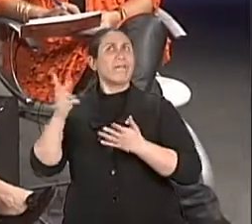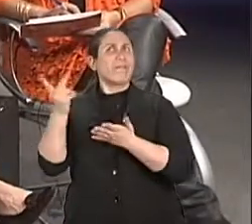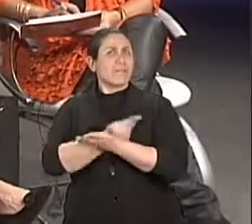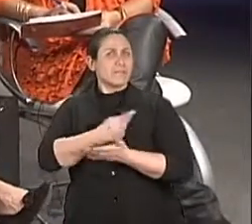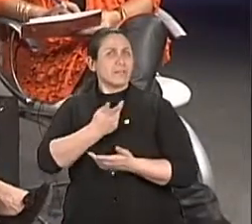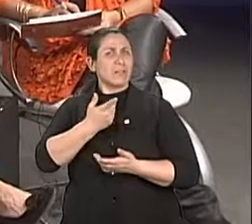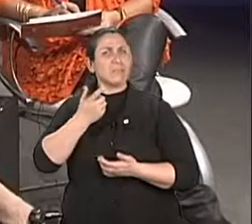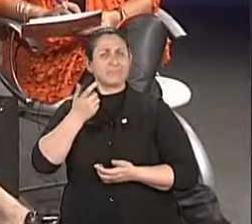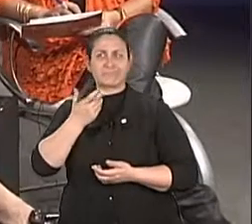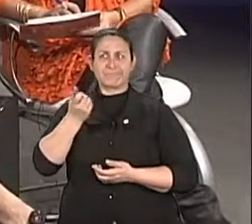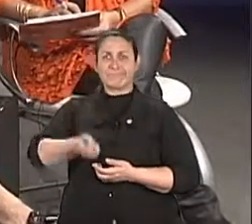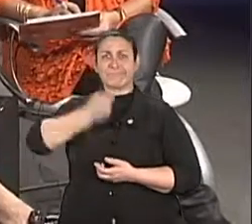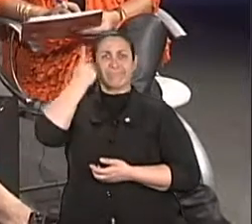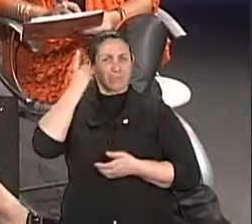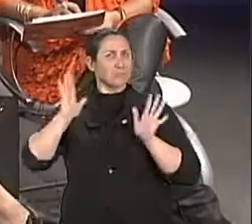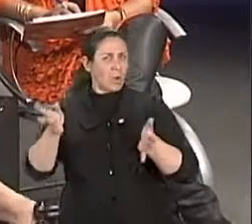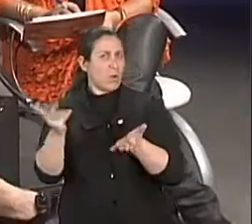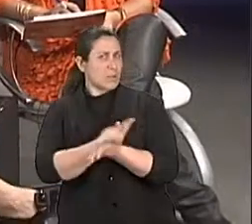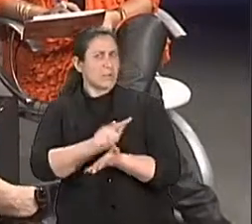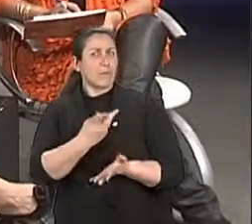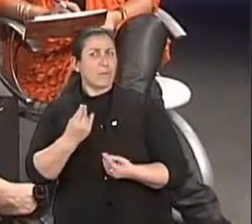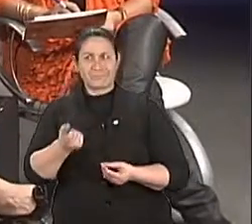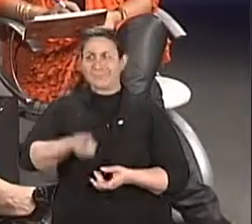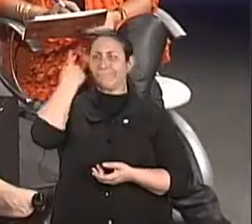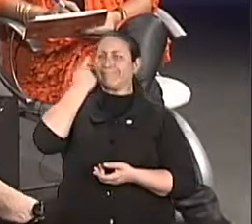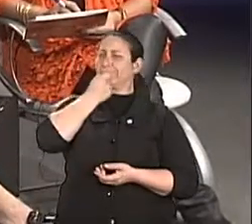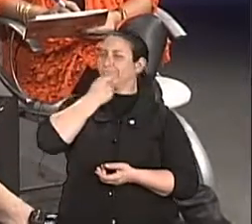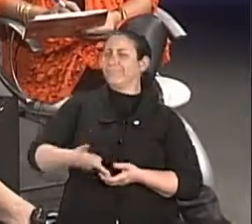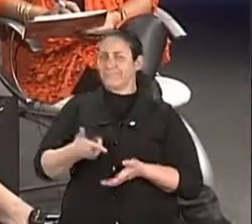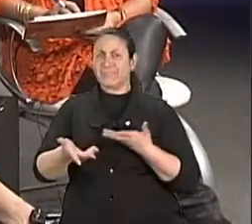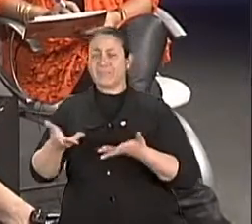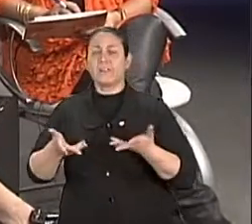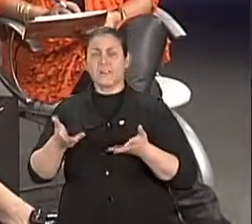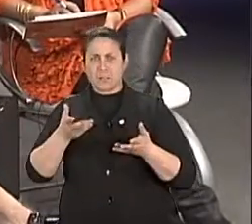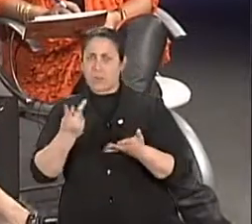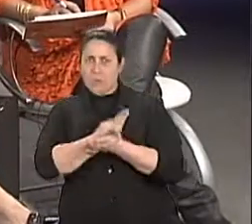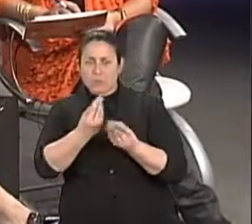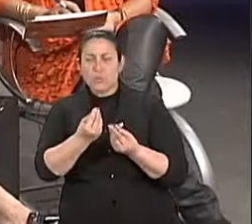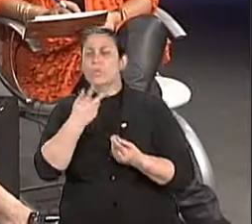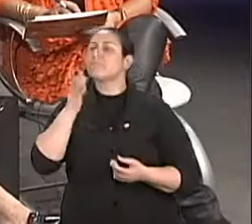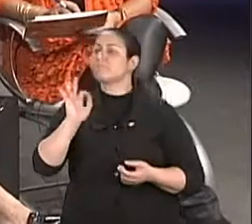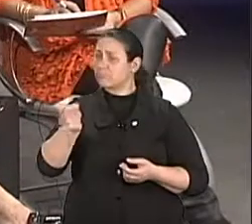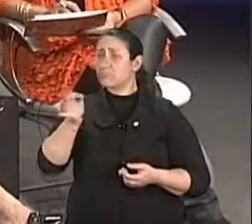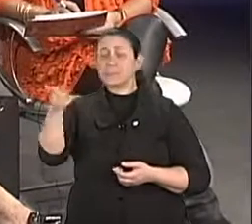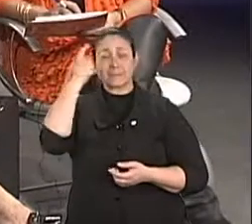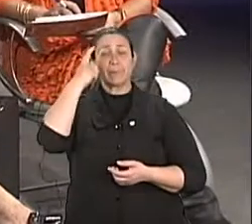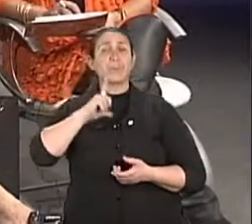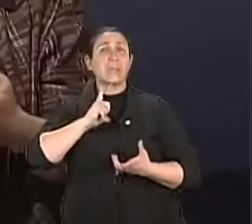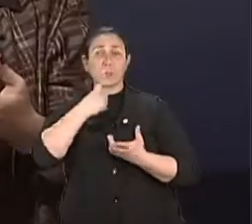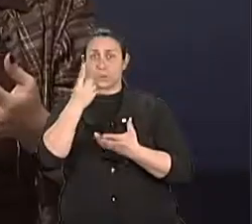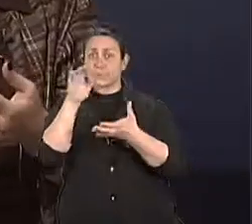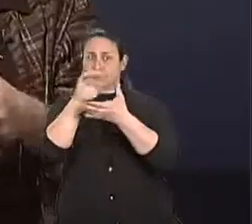não acontece? Tem. Fora do ar ela estava me contando, eu pedir pra tu contar agora. Tá, não, assim, é. Isso acontece. Então tem o casal que